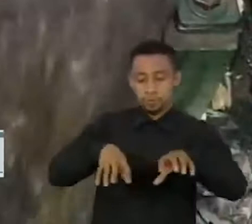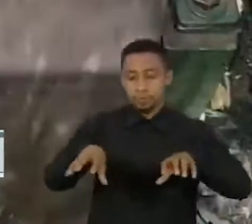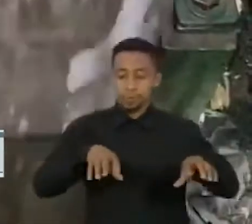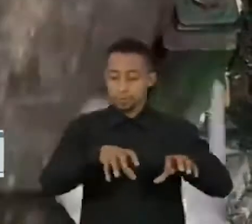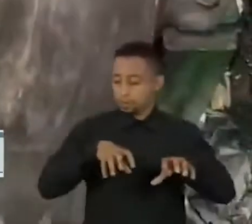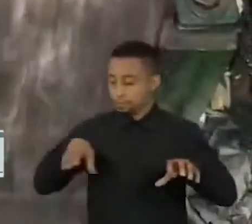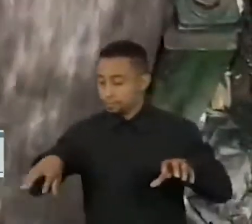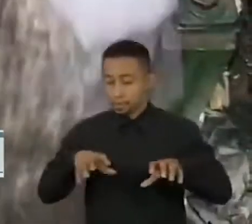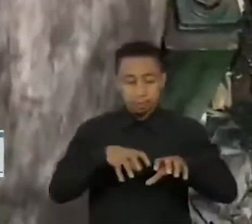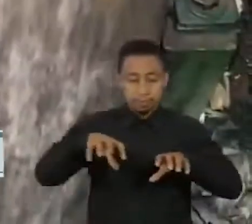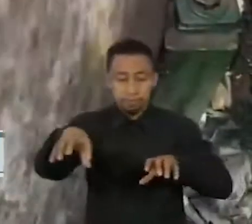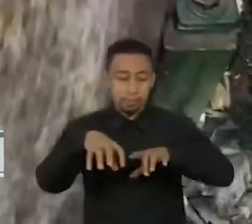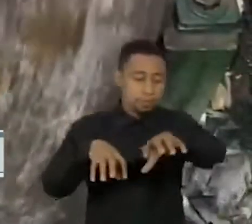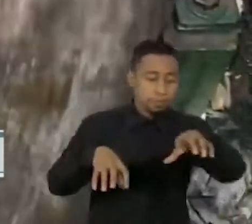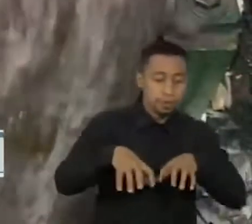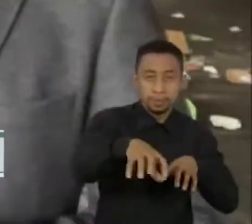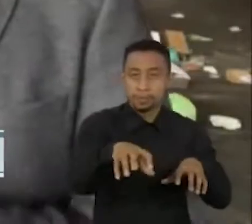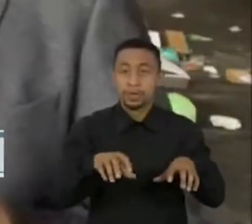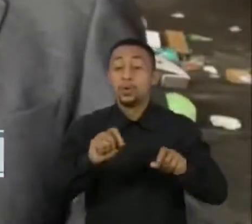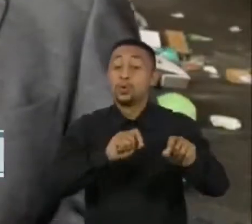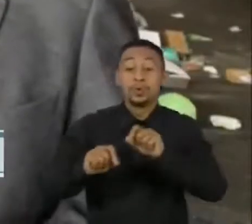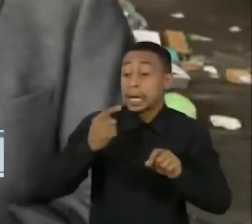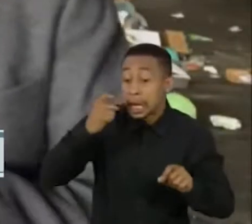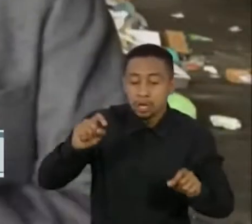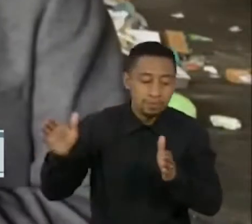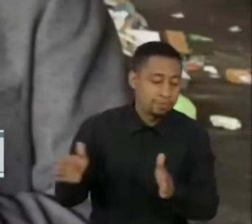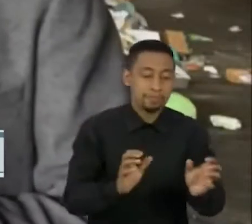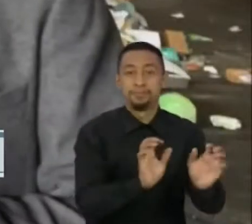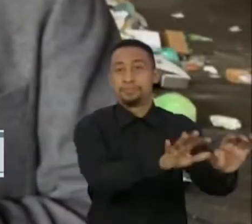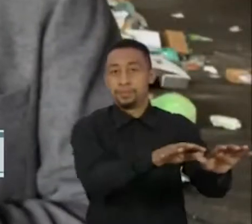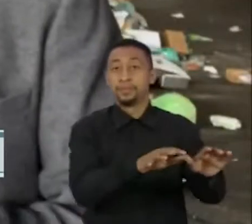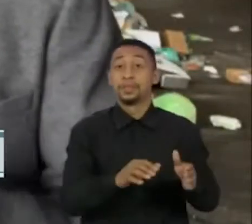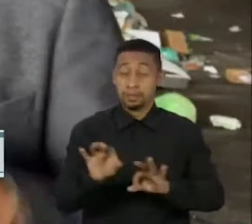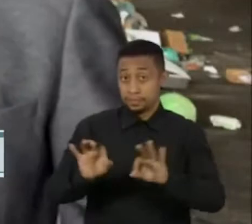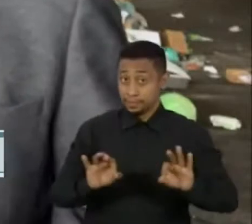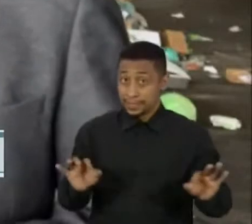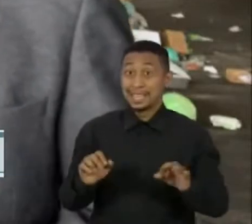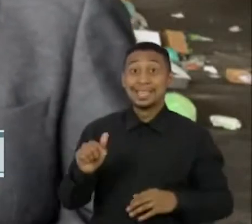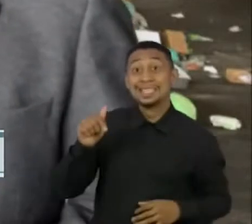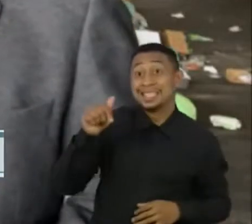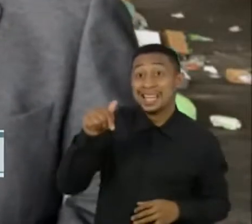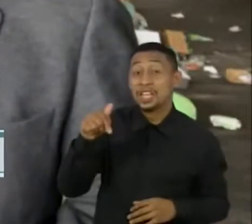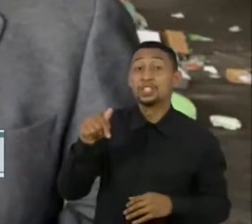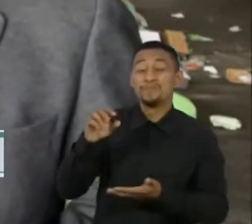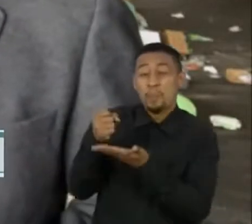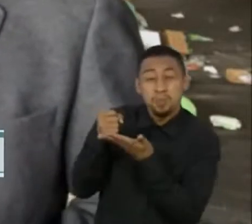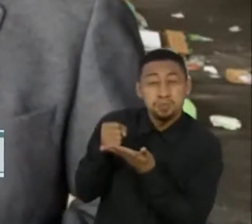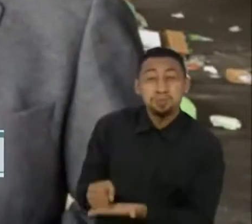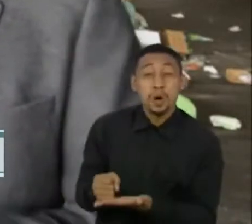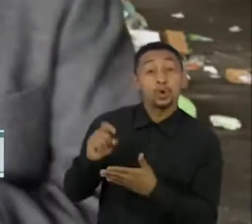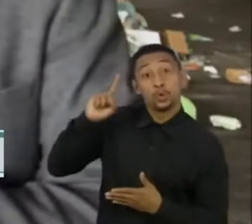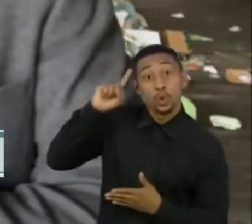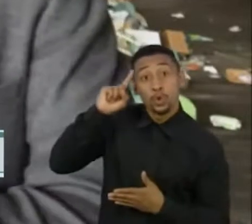muita coisa aqui deixa de ser aproveitada. Só nesta cooperativa na Zona Oeste de São Paulo chegam cerca de 7 toneladas de lixo todos